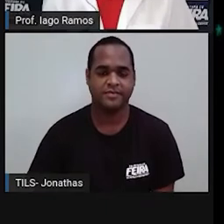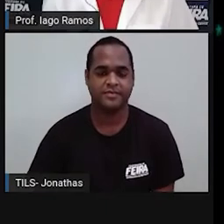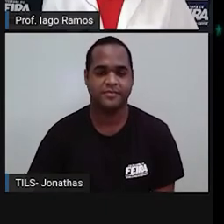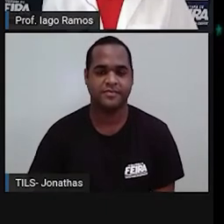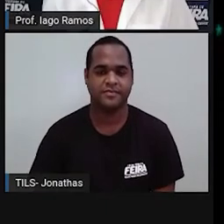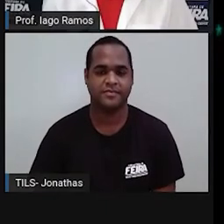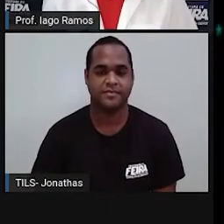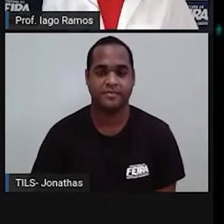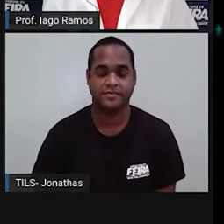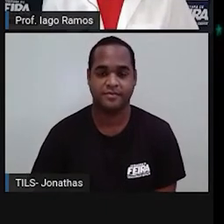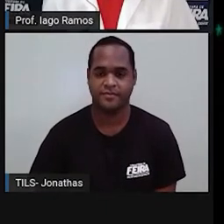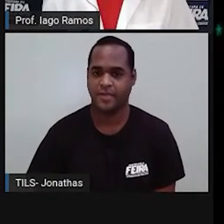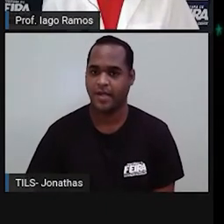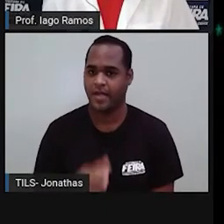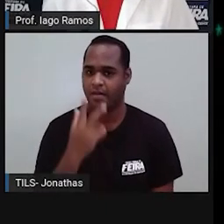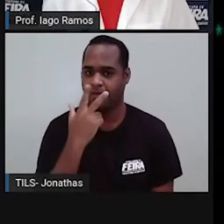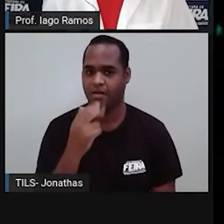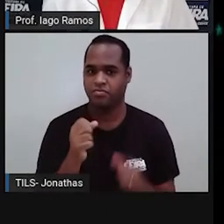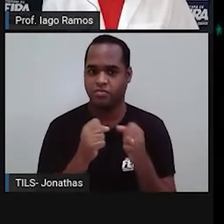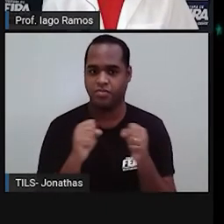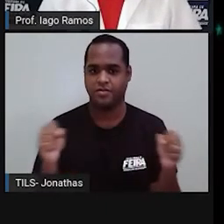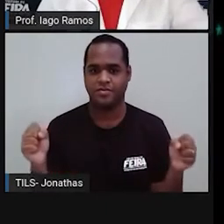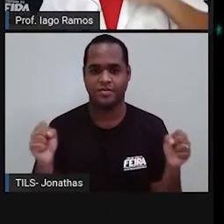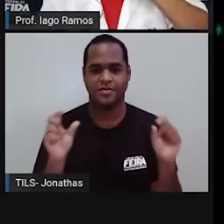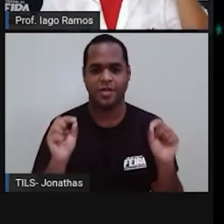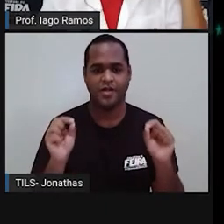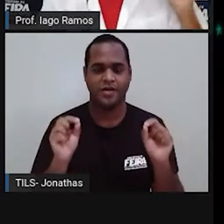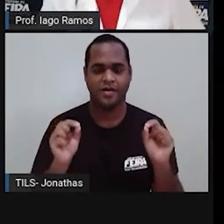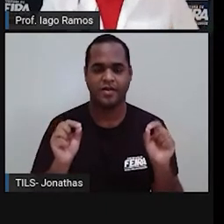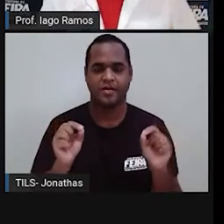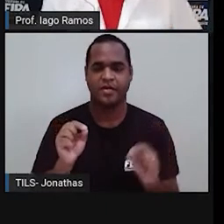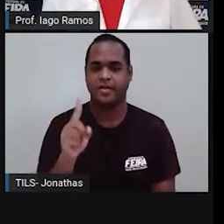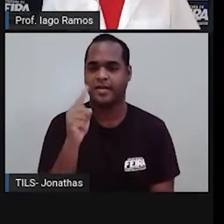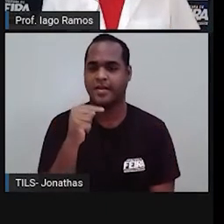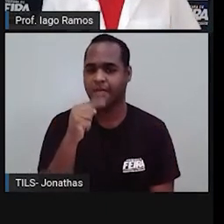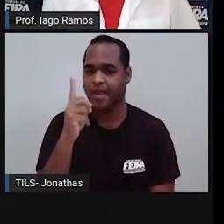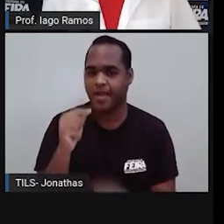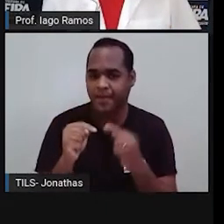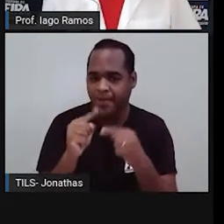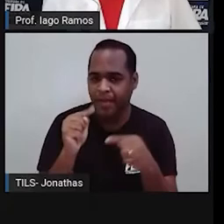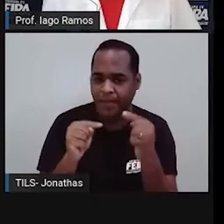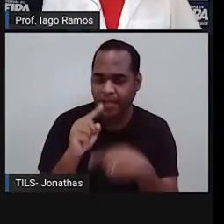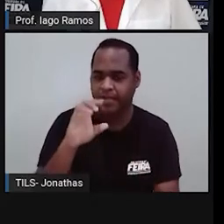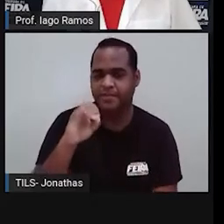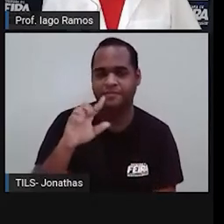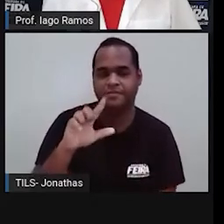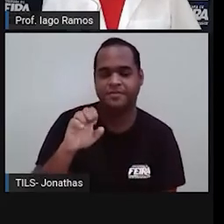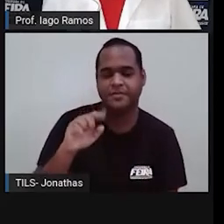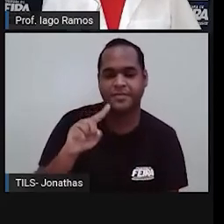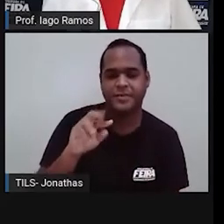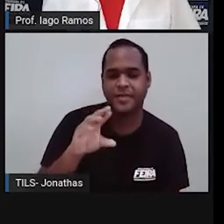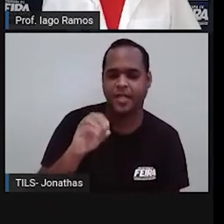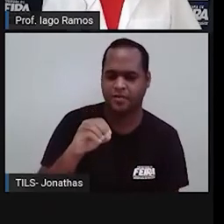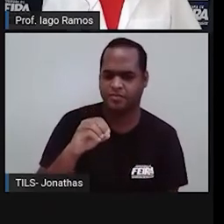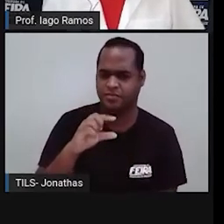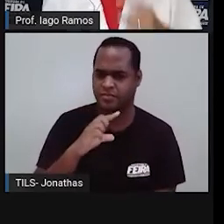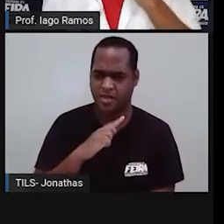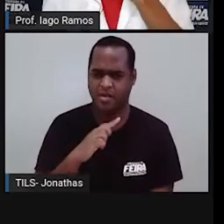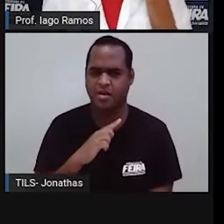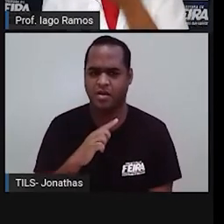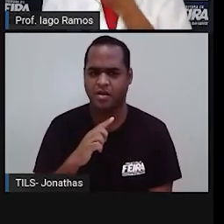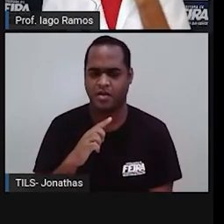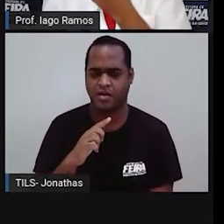Olha, essa é bem grande, hein? Qual dos itens não é um cilindro? Um canudo lembra um cilindro?